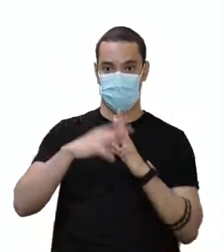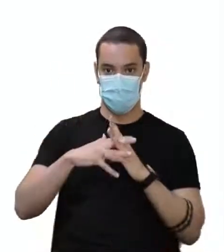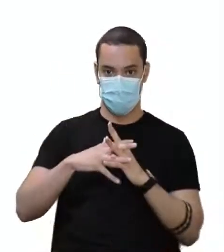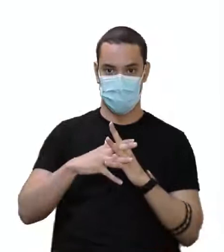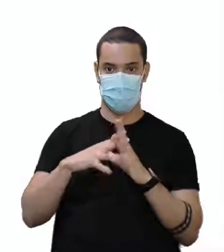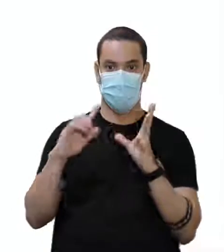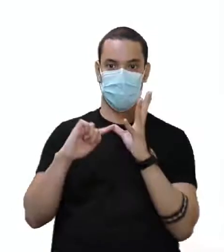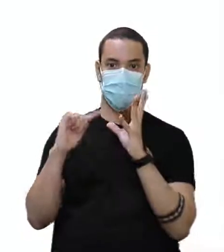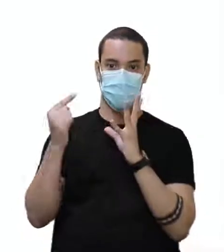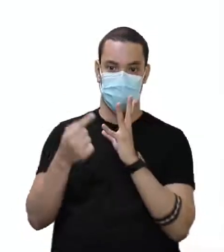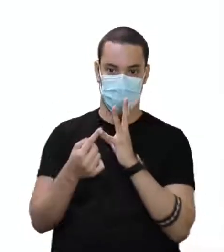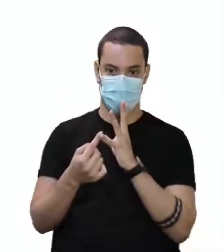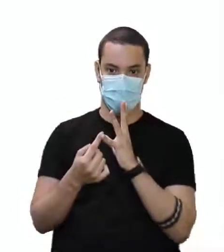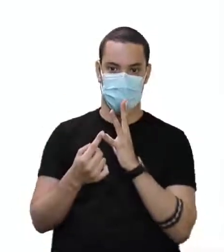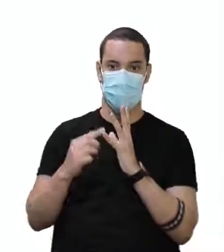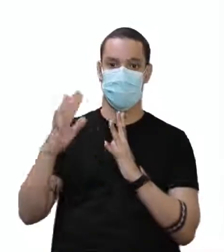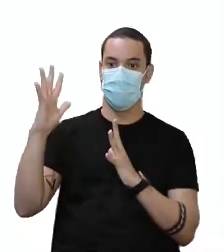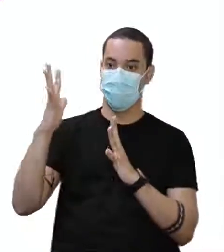Vogal.